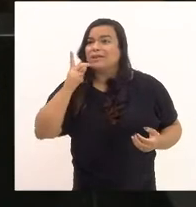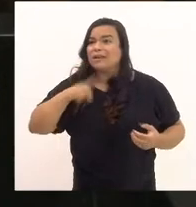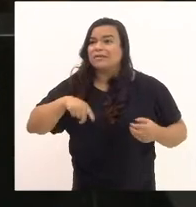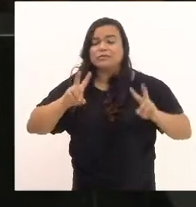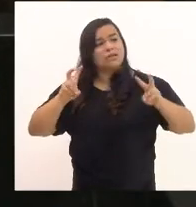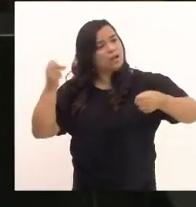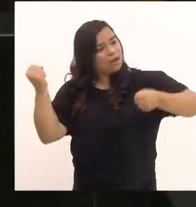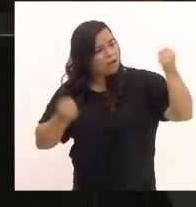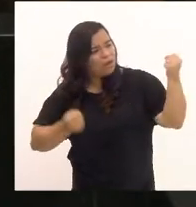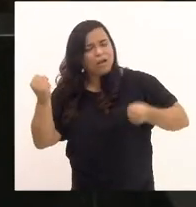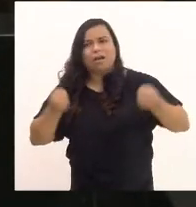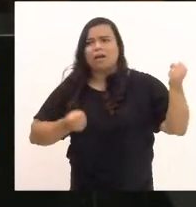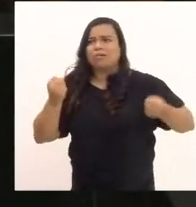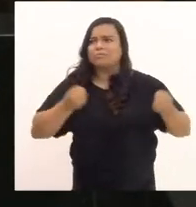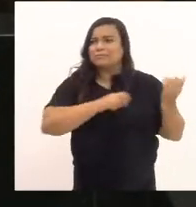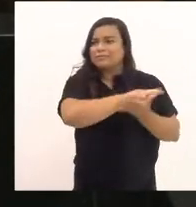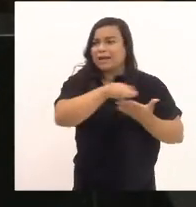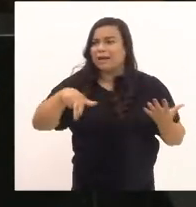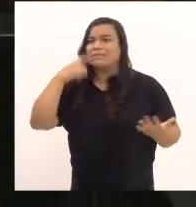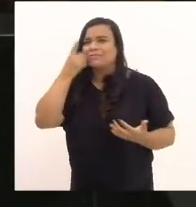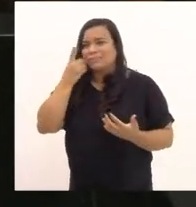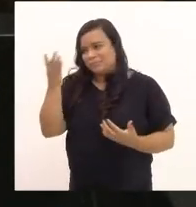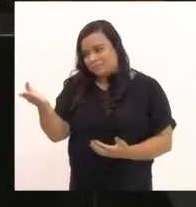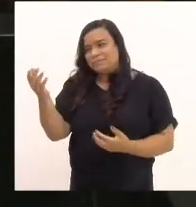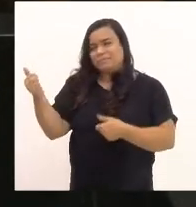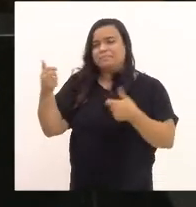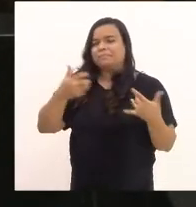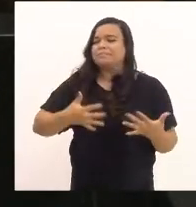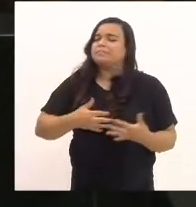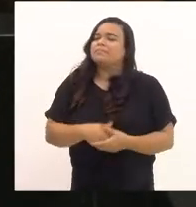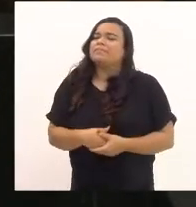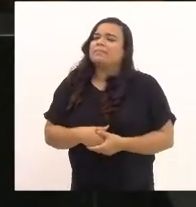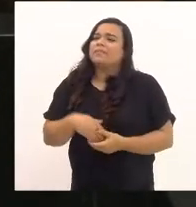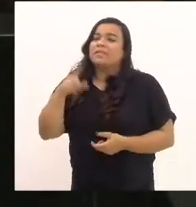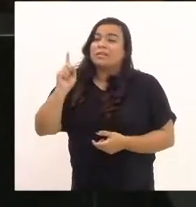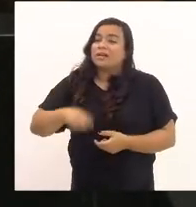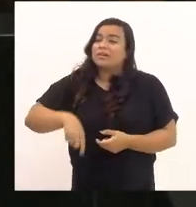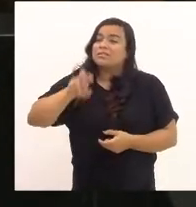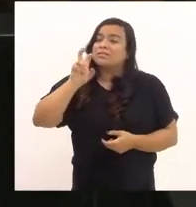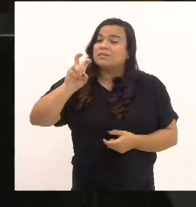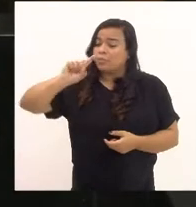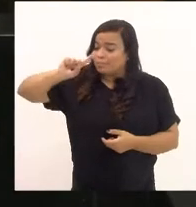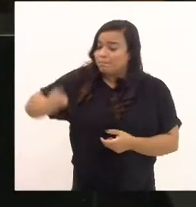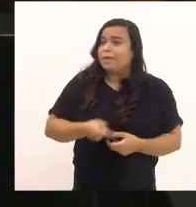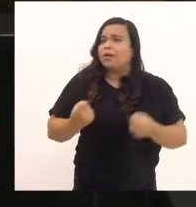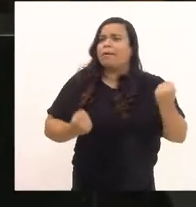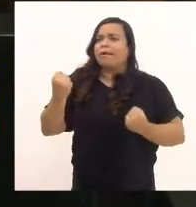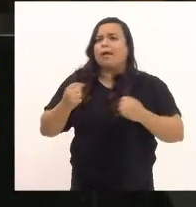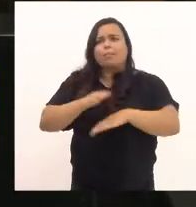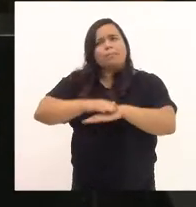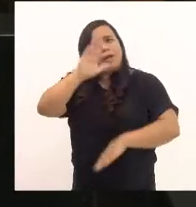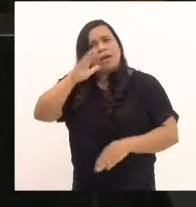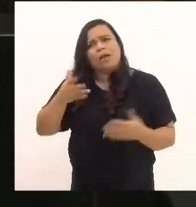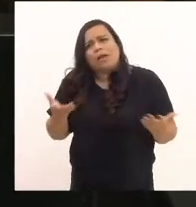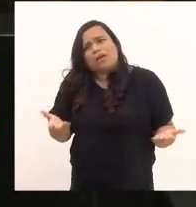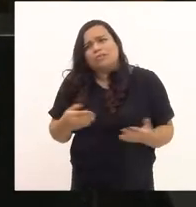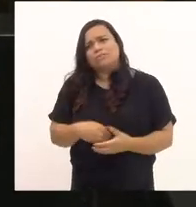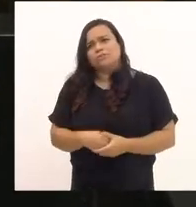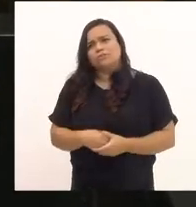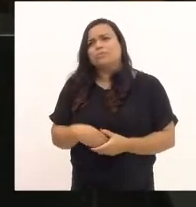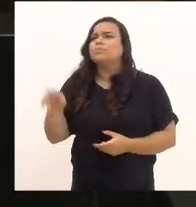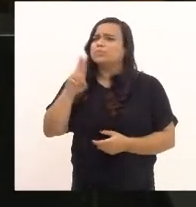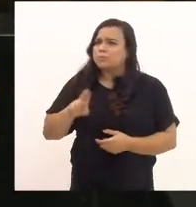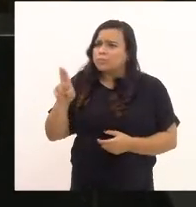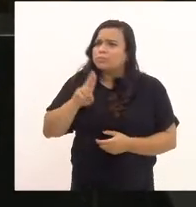deputada presidente, deputado Val, de mais de 5 milhões de veículos que nós temos